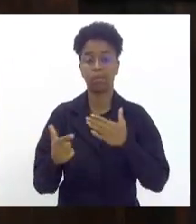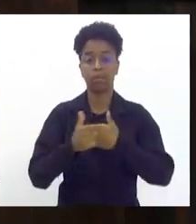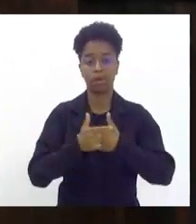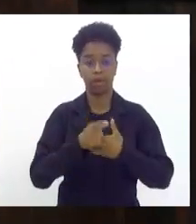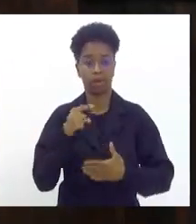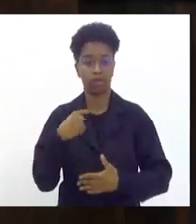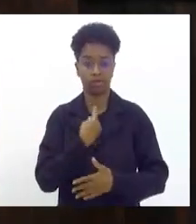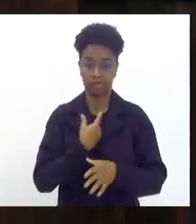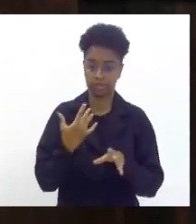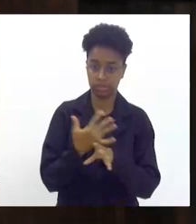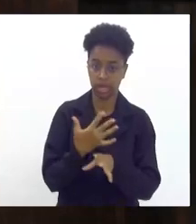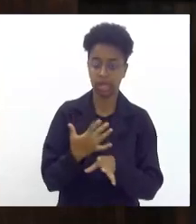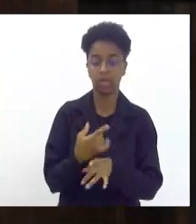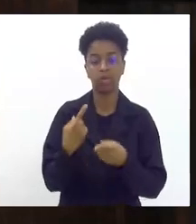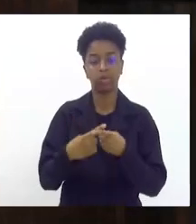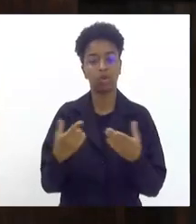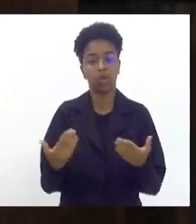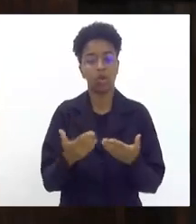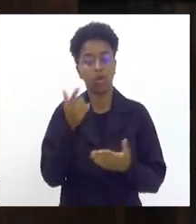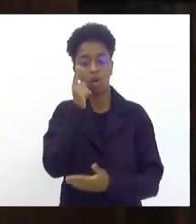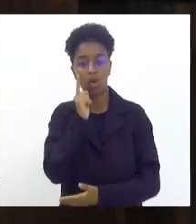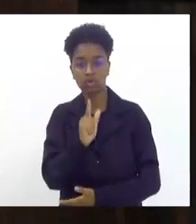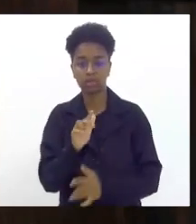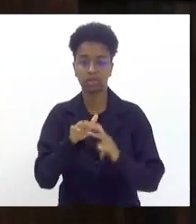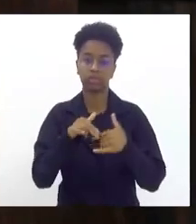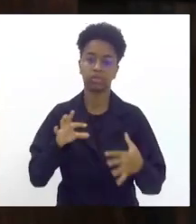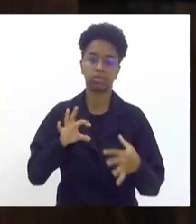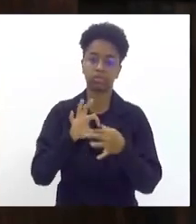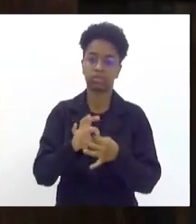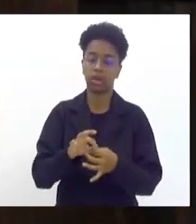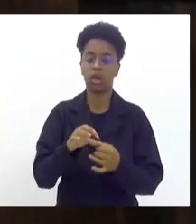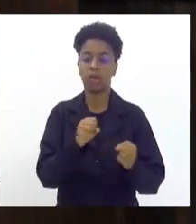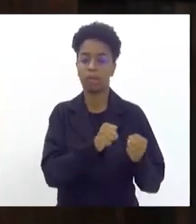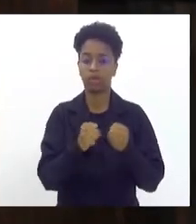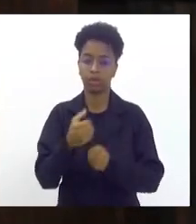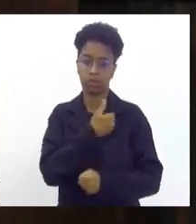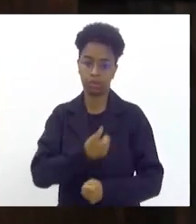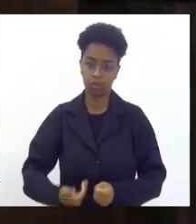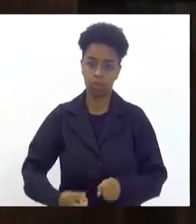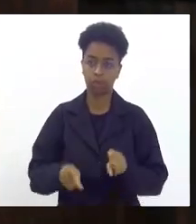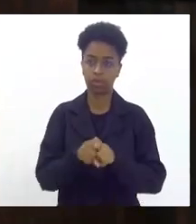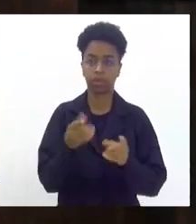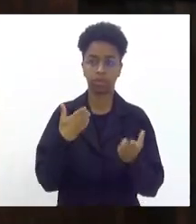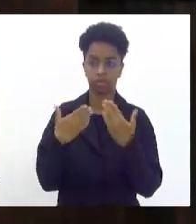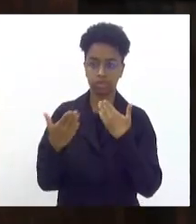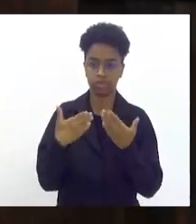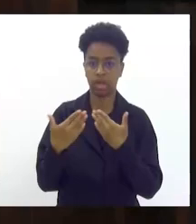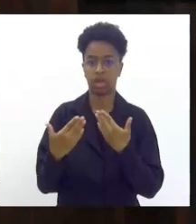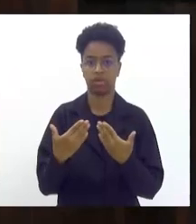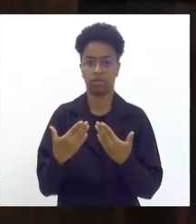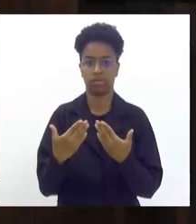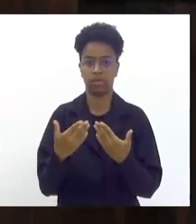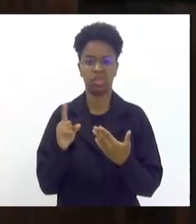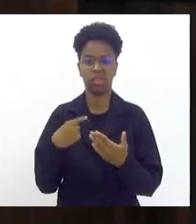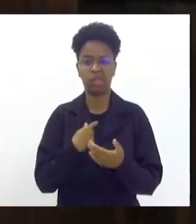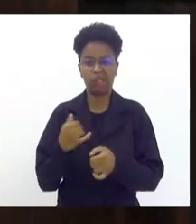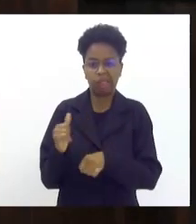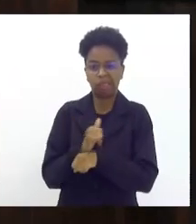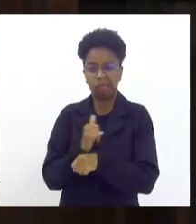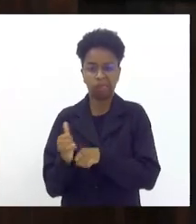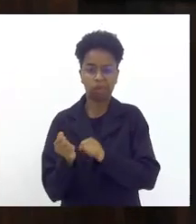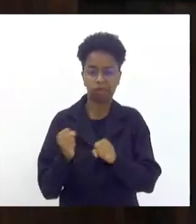Hoje a gente consegue, através de parcerias com o poder público e do diálogo, pires na mão nunca mais, gente, diálogo sempre.